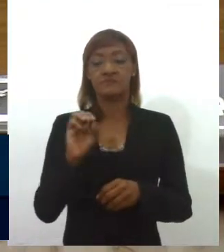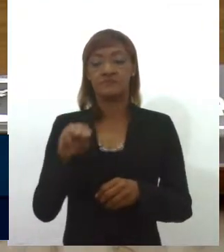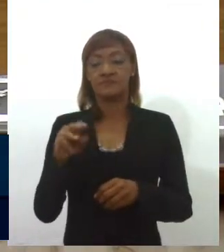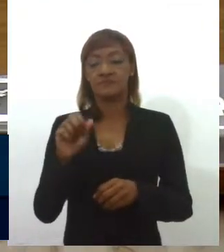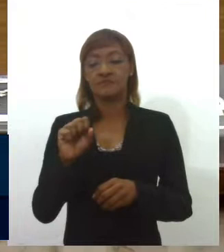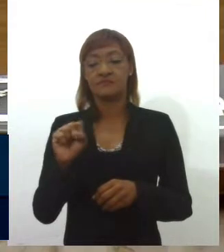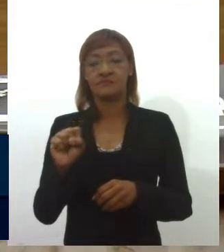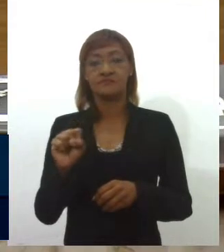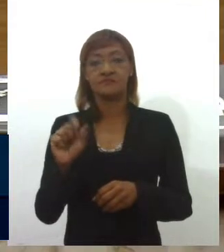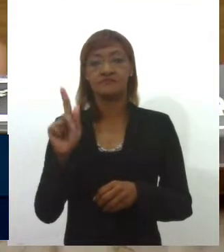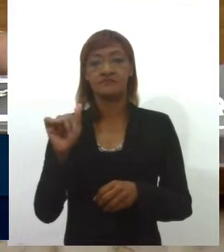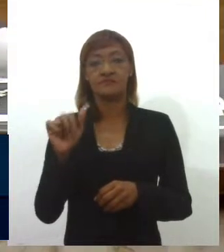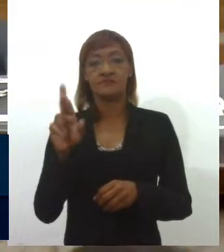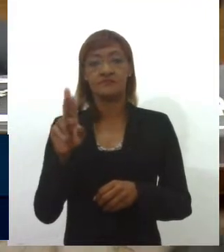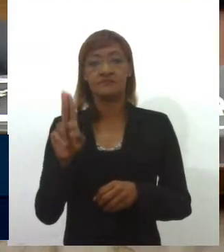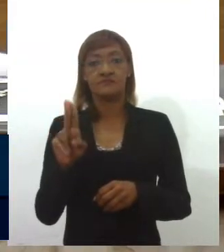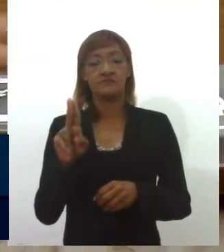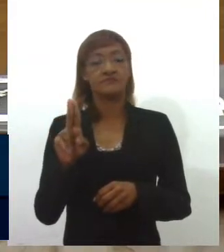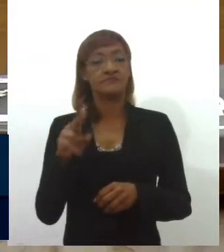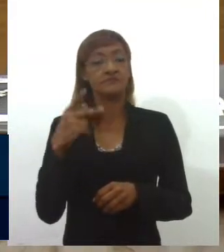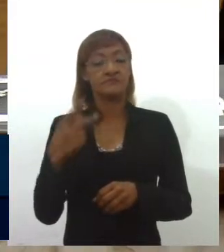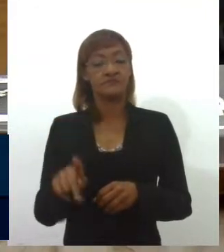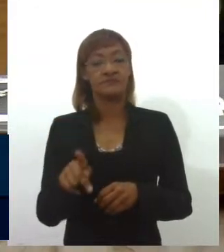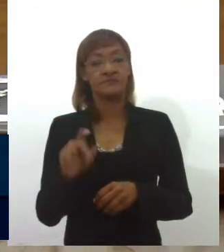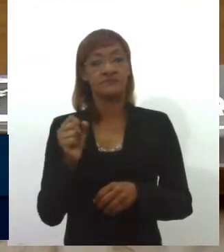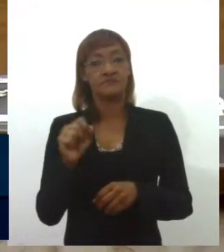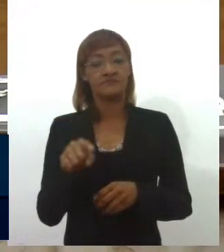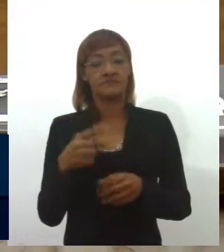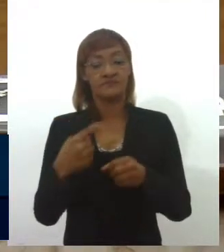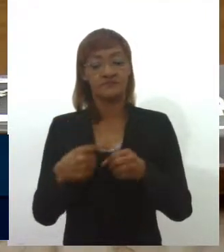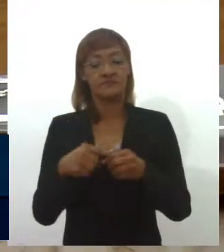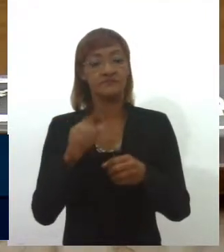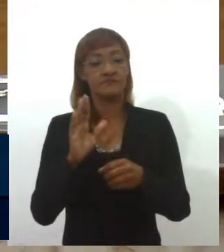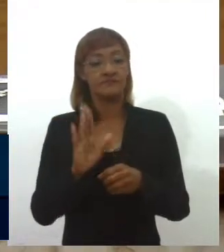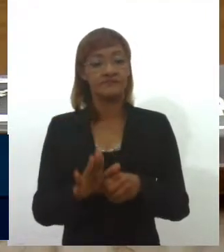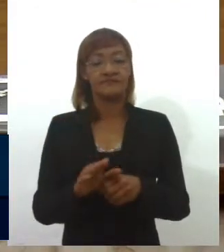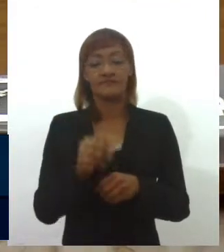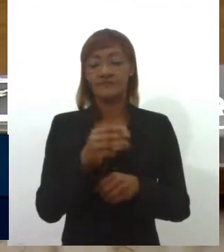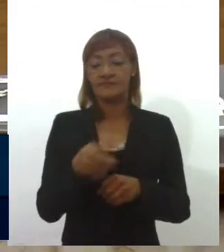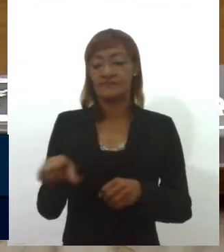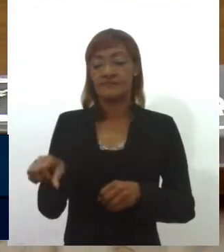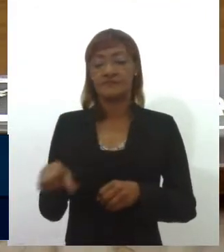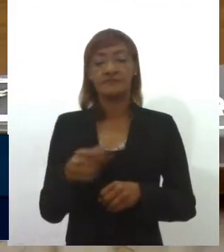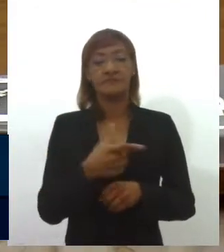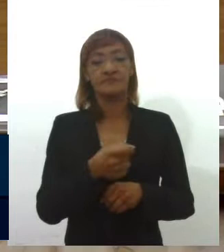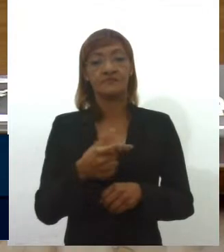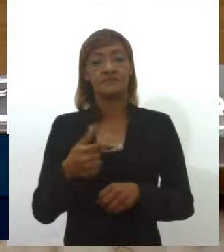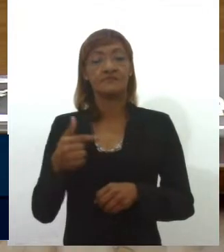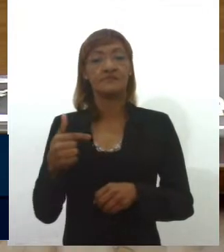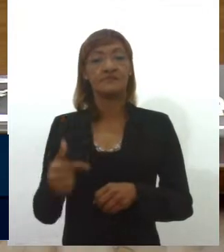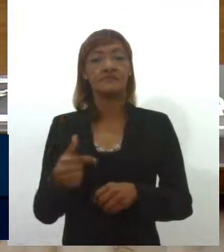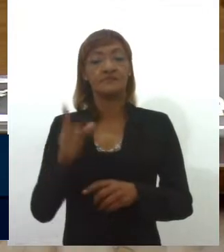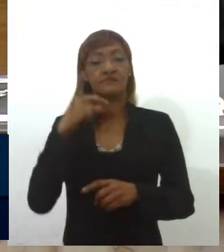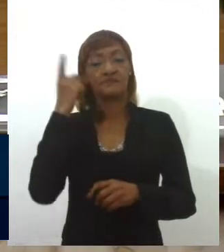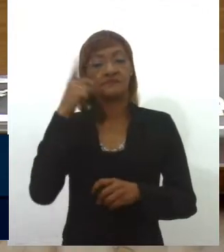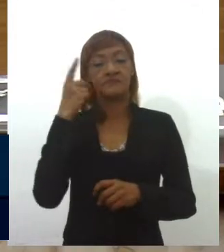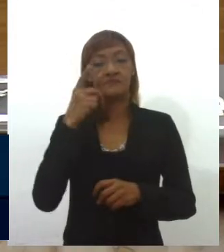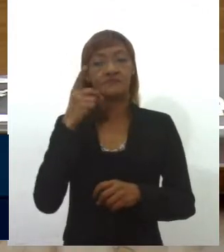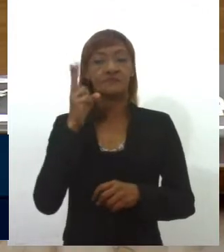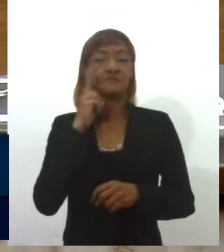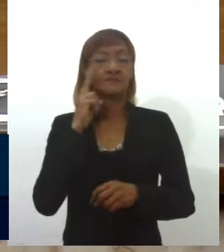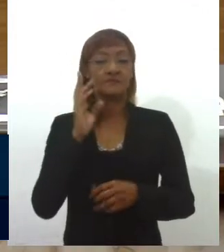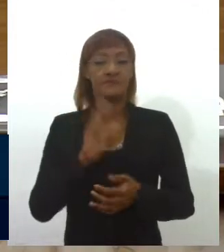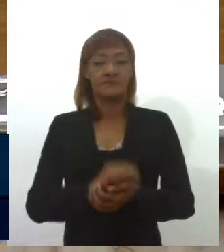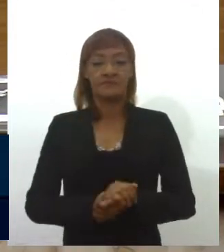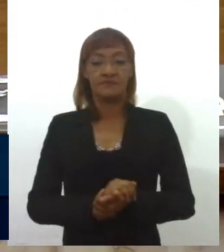situado na região sul de Sergipe. Indicação número 39-2022, de autoria do deputado Zezinho Guimarães.